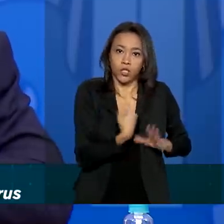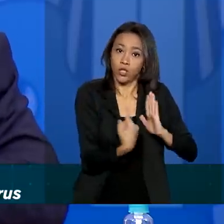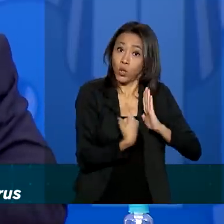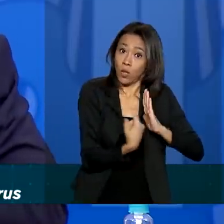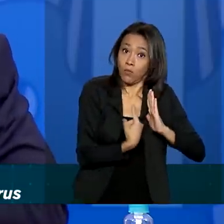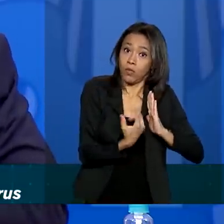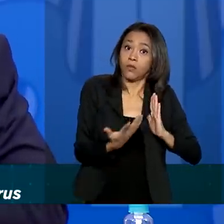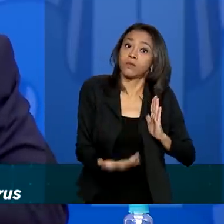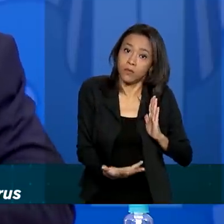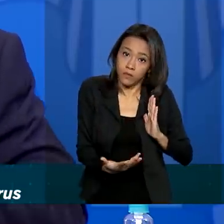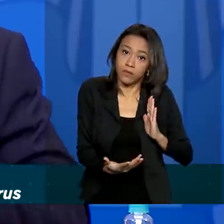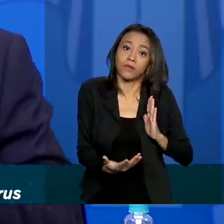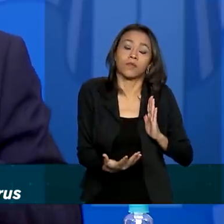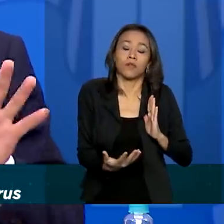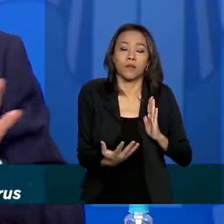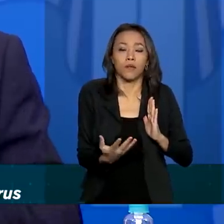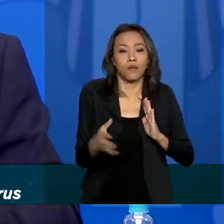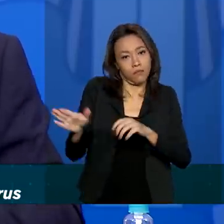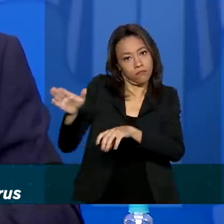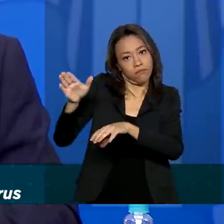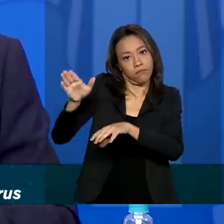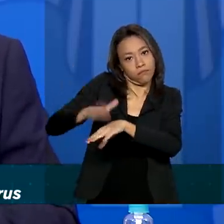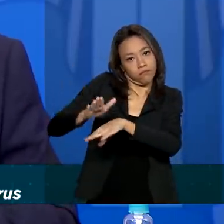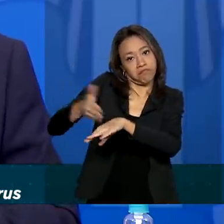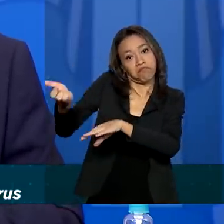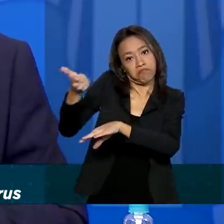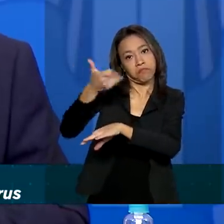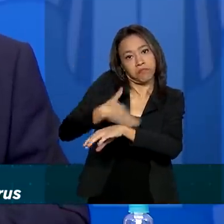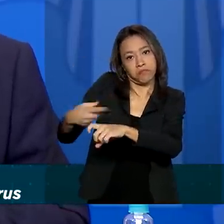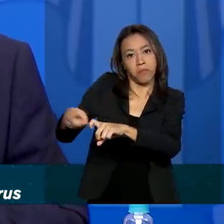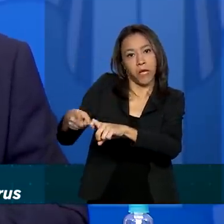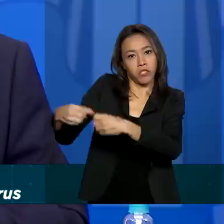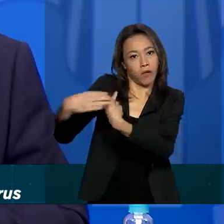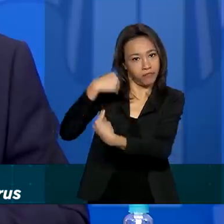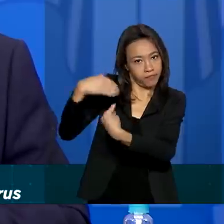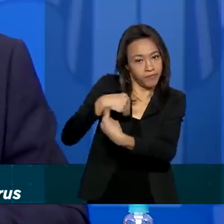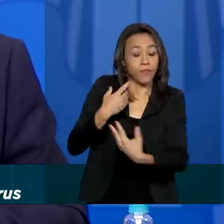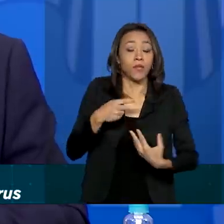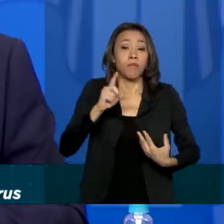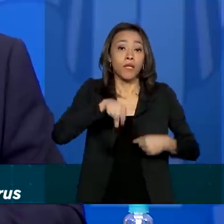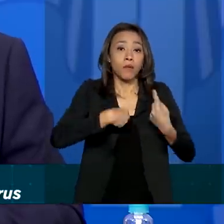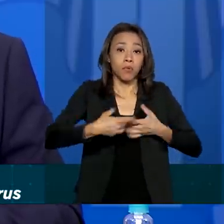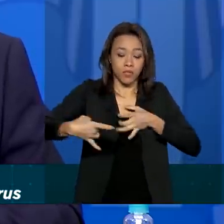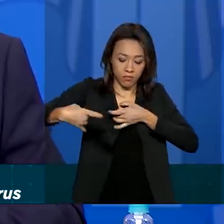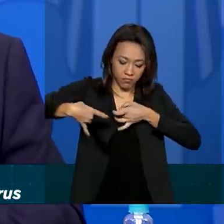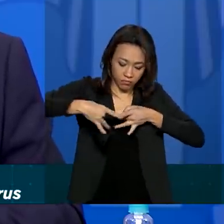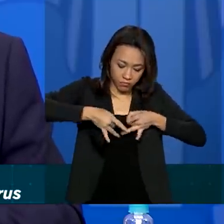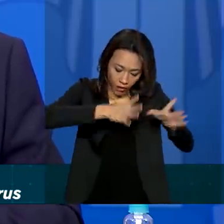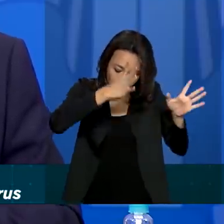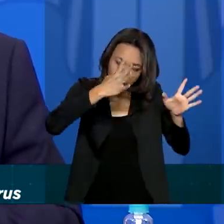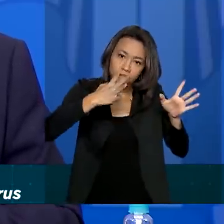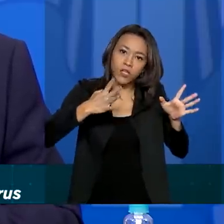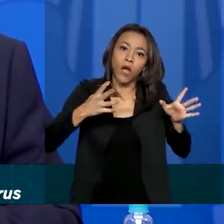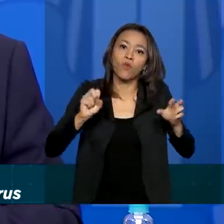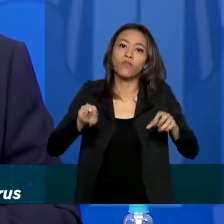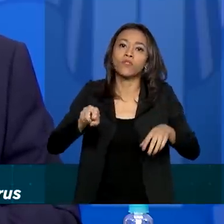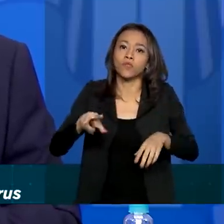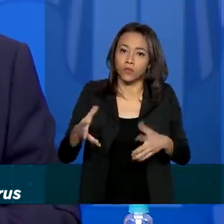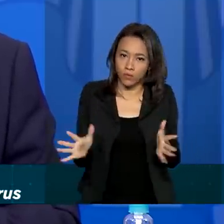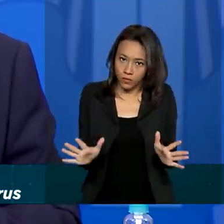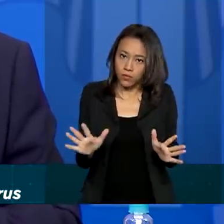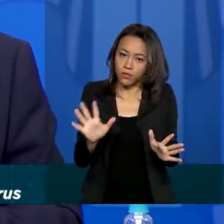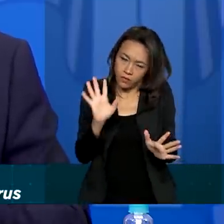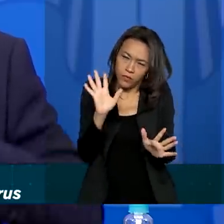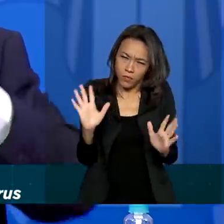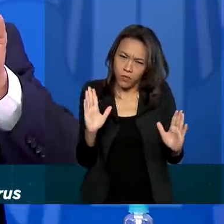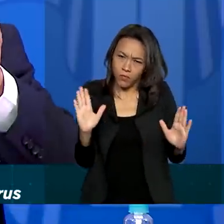faz o tratamento daquilo e consiga se livrar do vírus nesse período. Vamos guardar essa visão